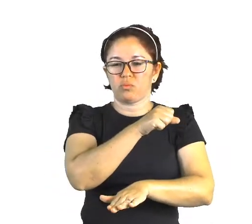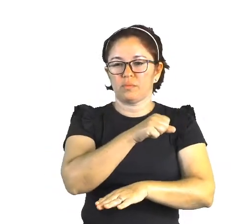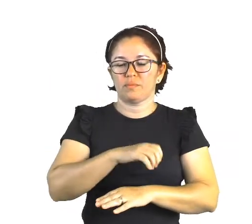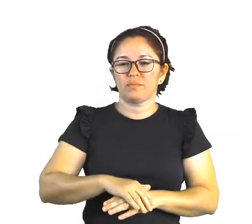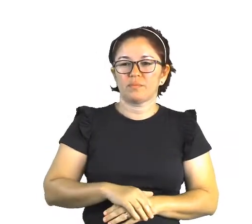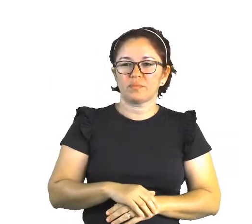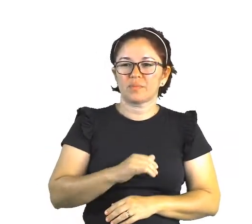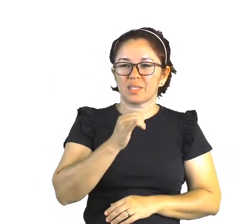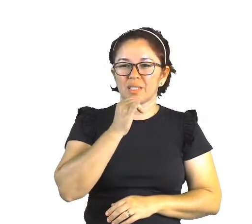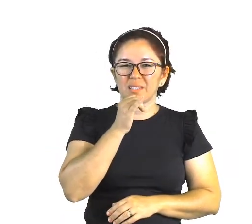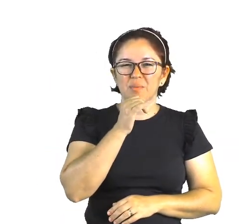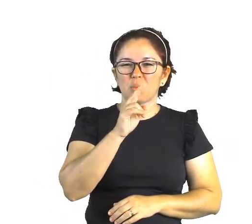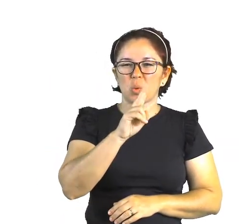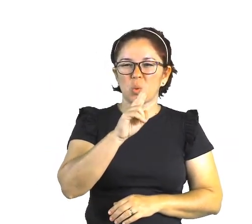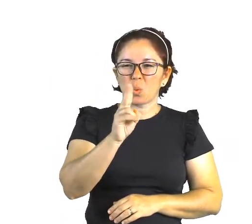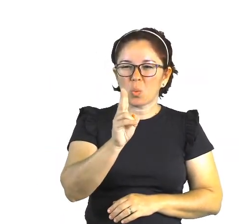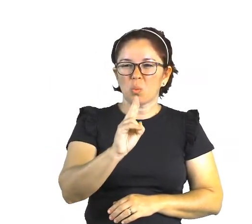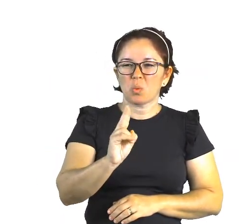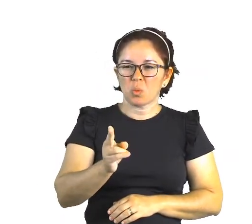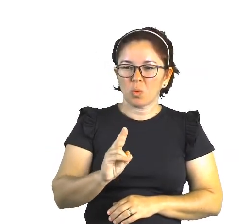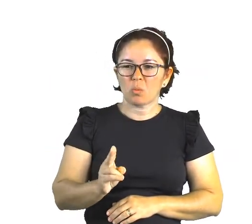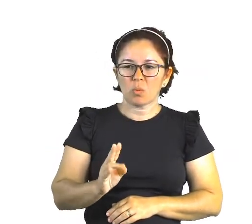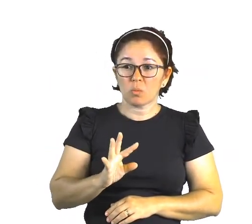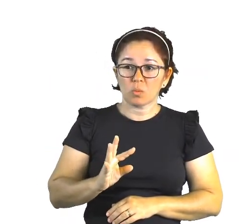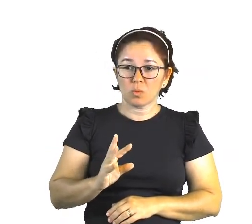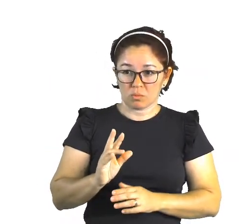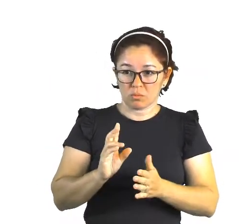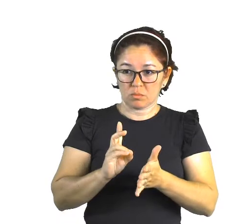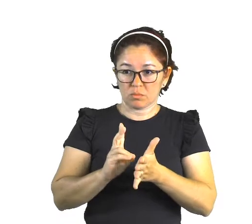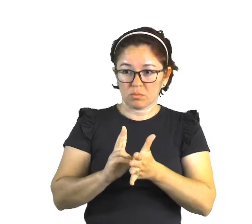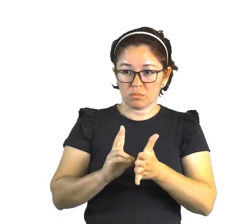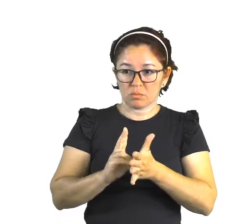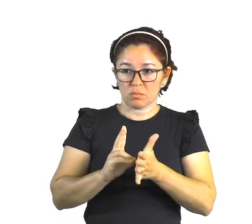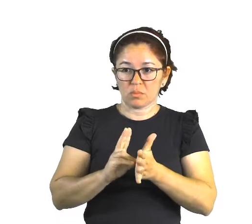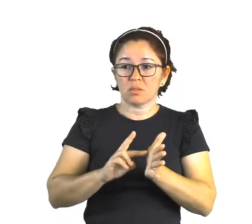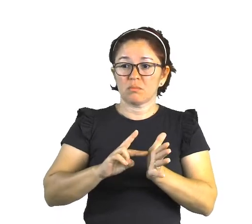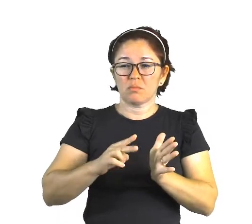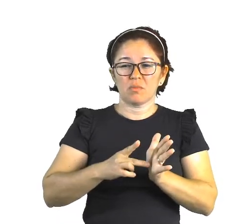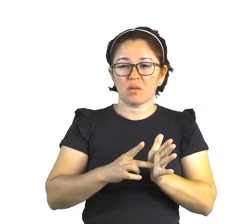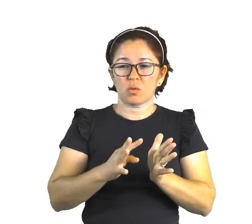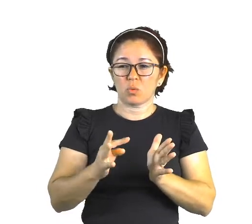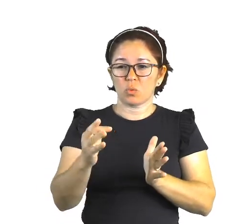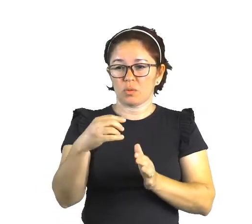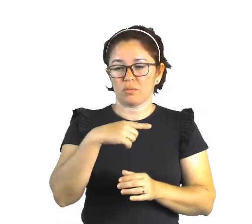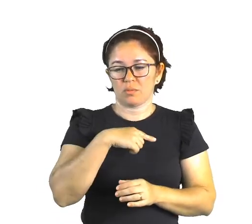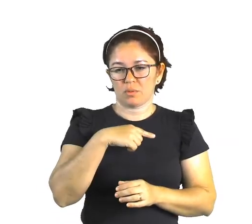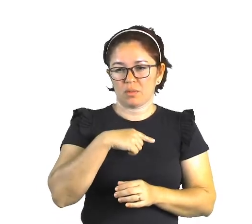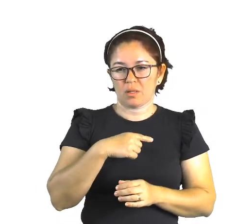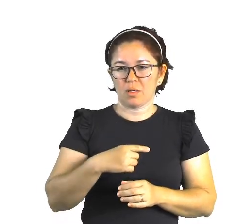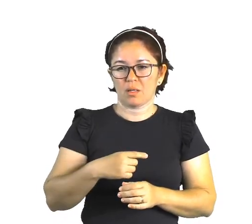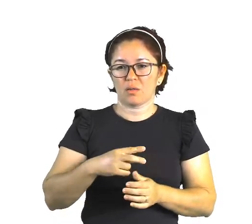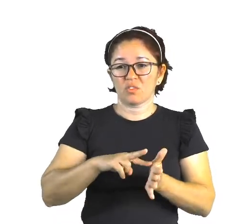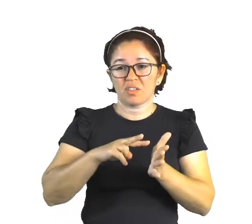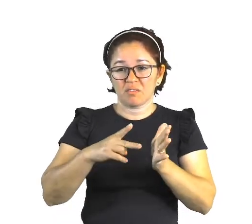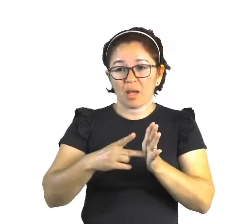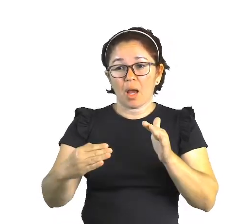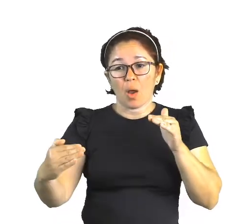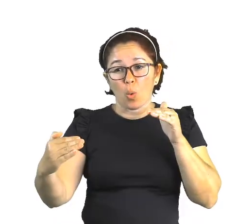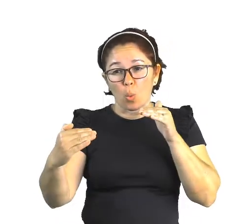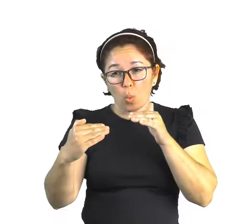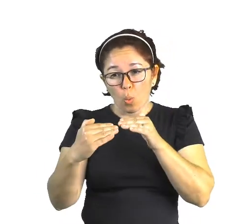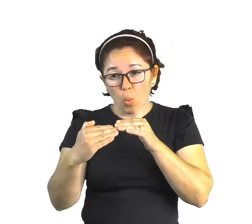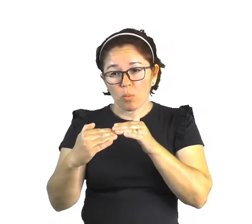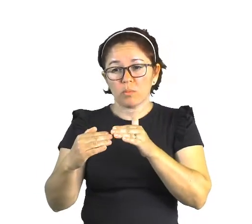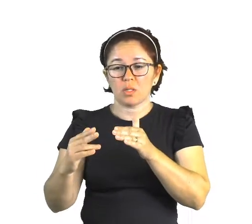todos eles têm um significado. E é um significado indígena, que vem mais a engrandecer a nossa